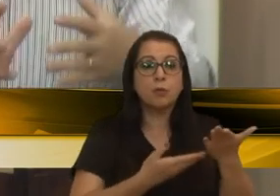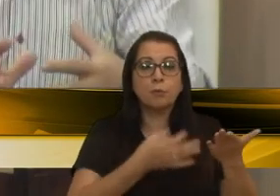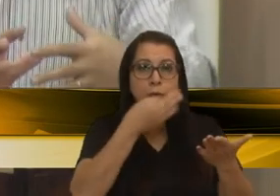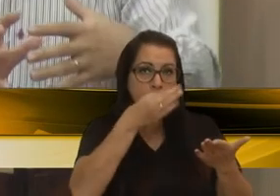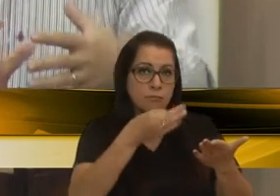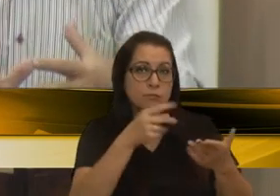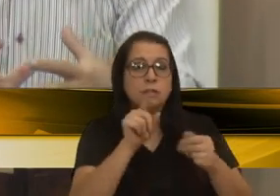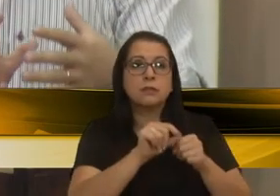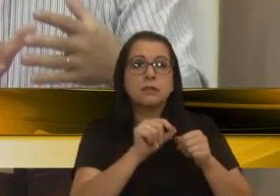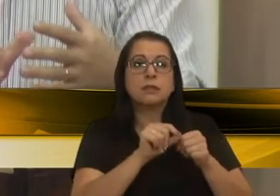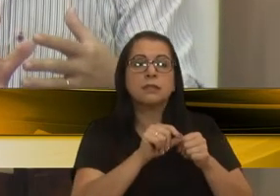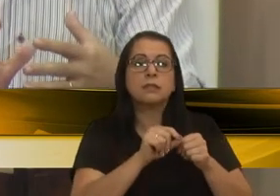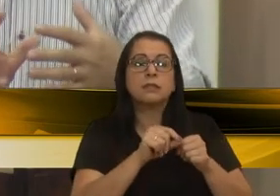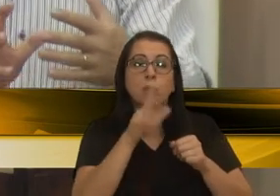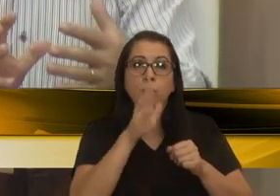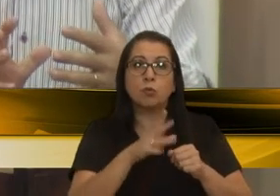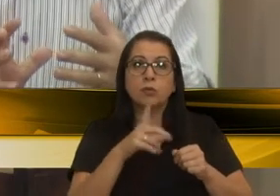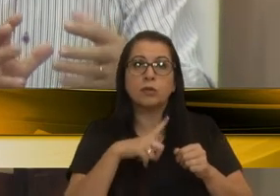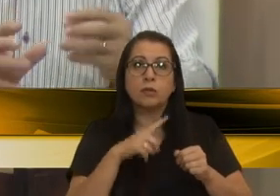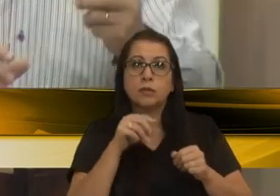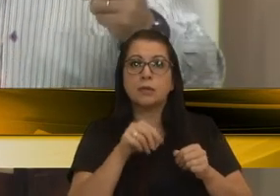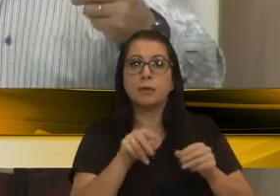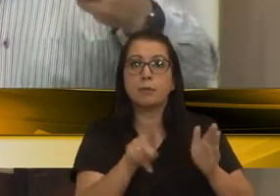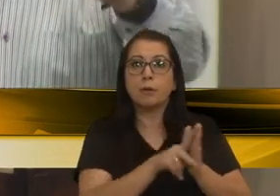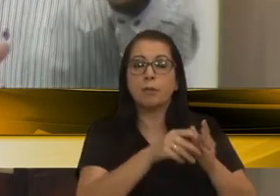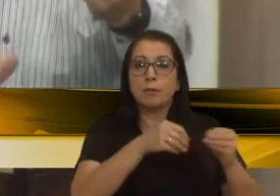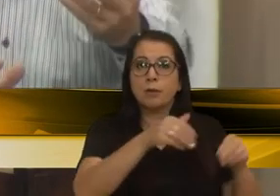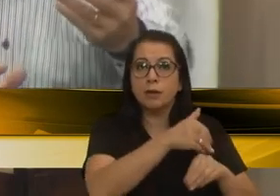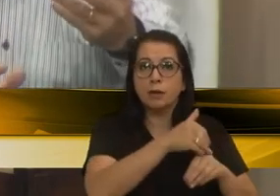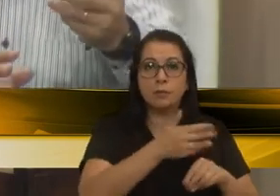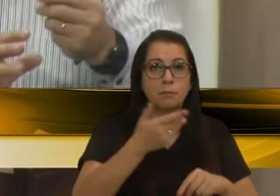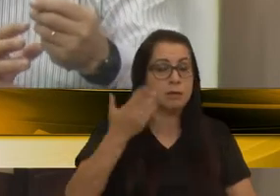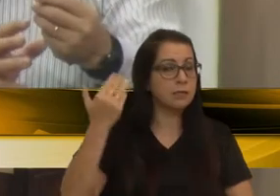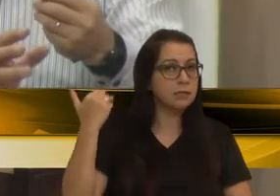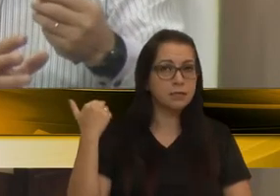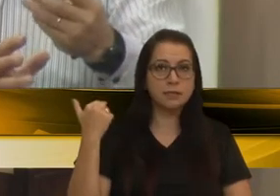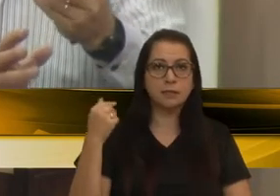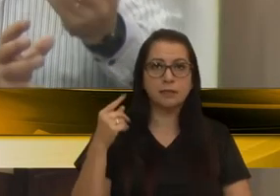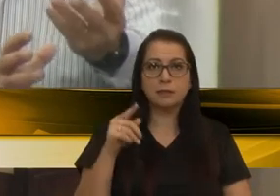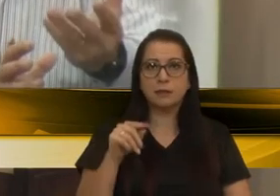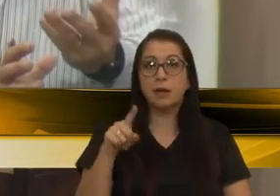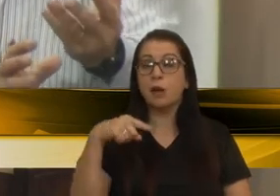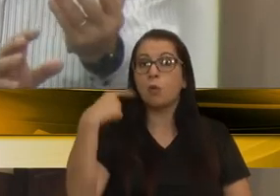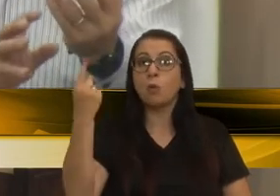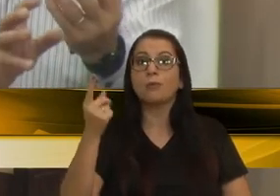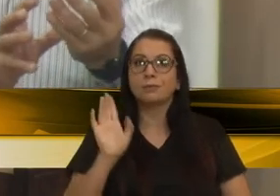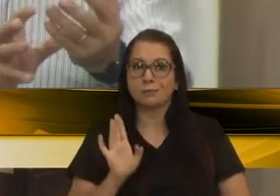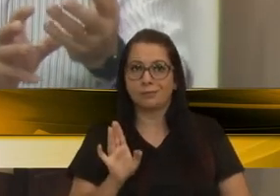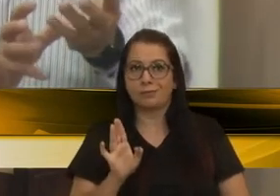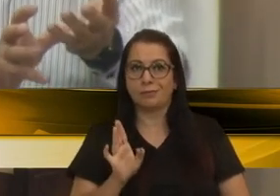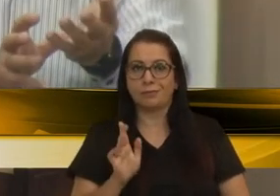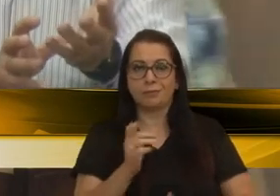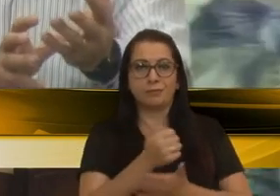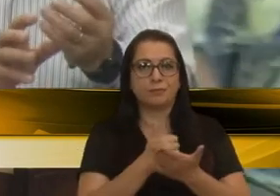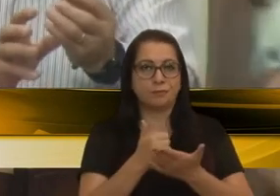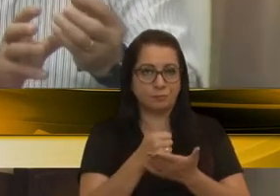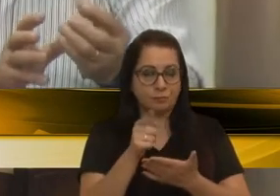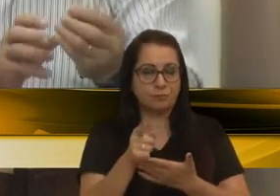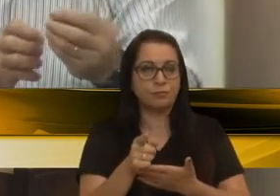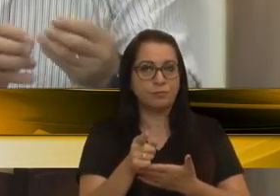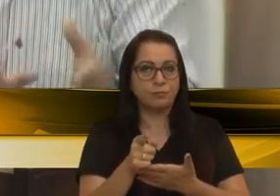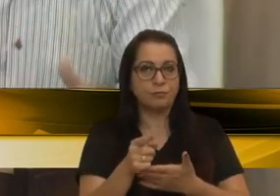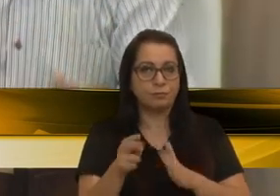se trata que hoje ela está em cima da área de domínio na rua, mas na época a situação era outra. Baseado nesse